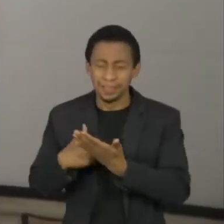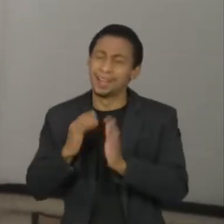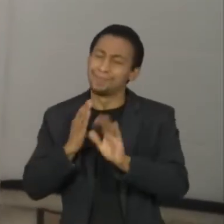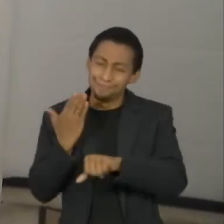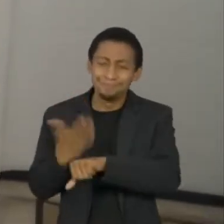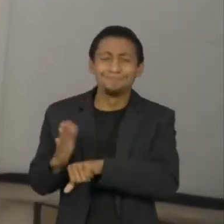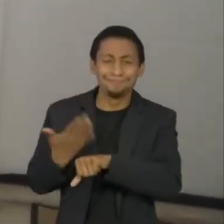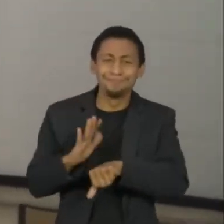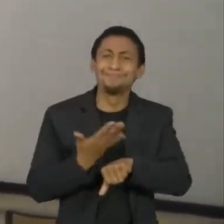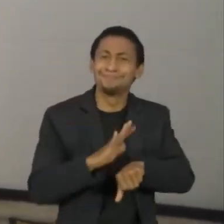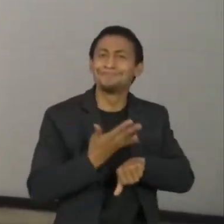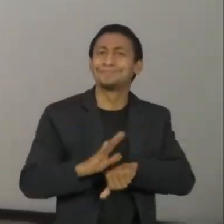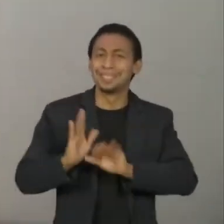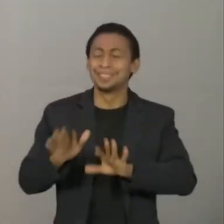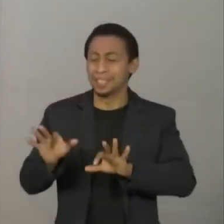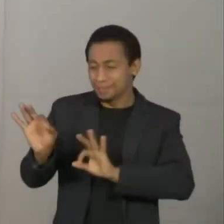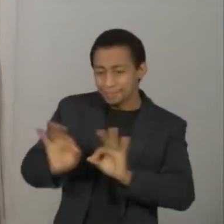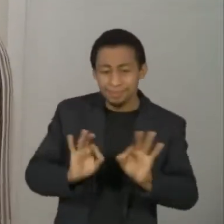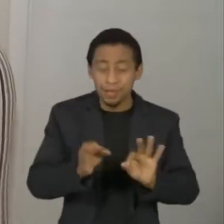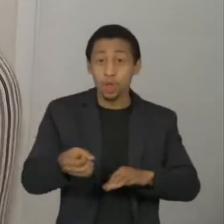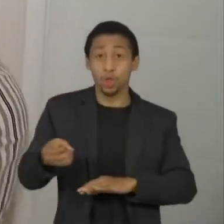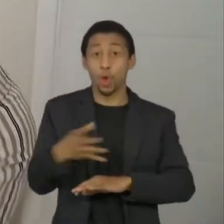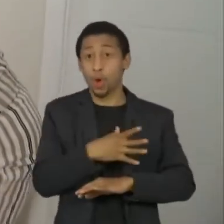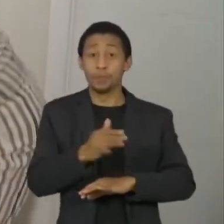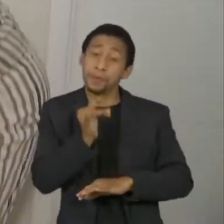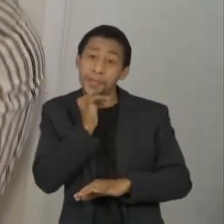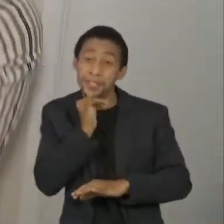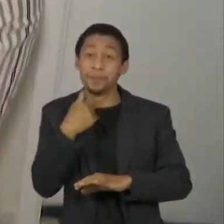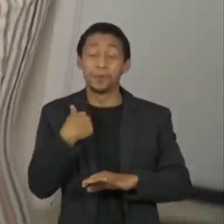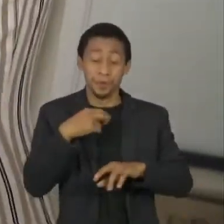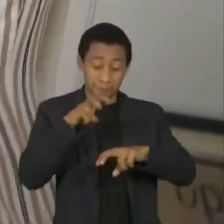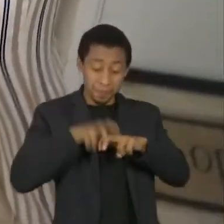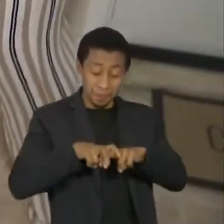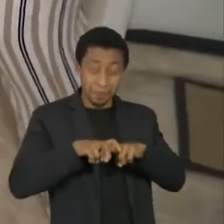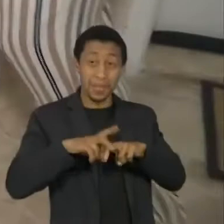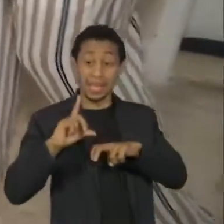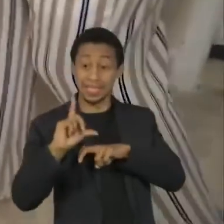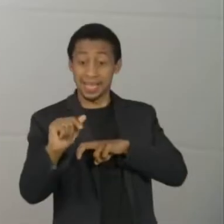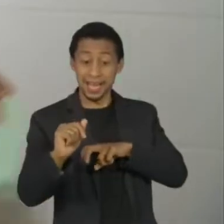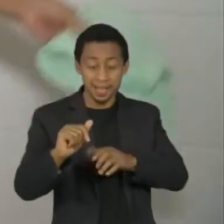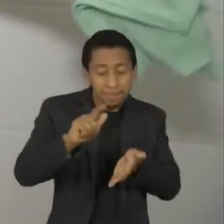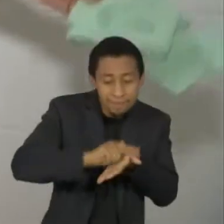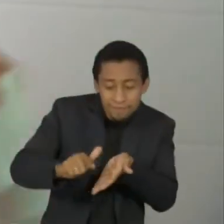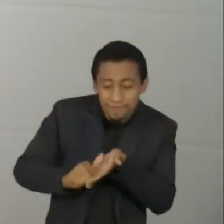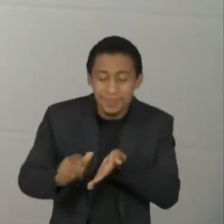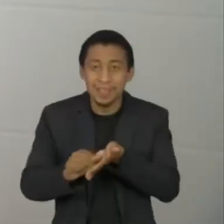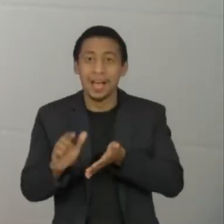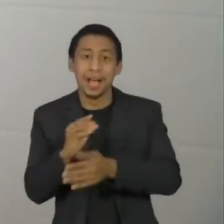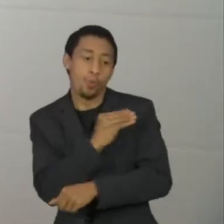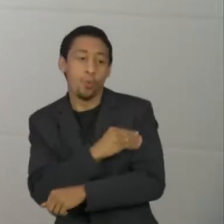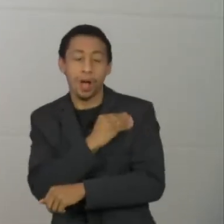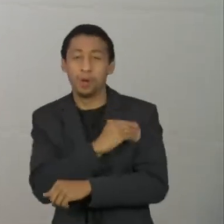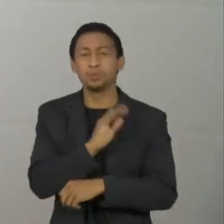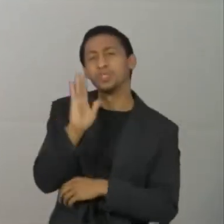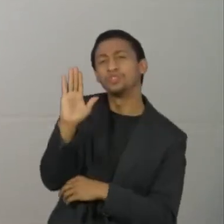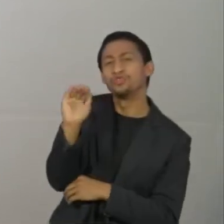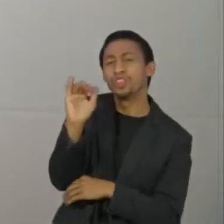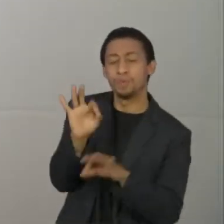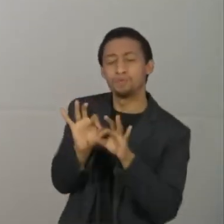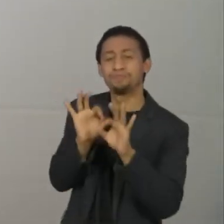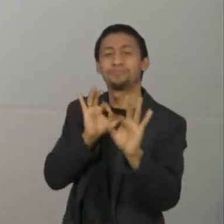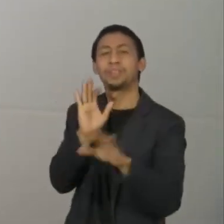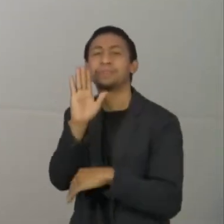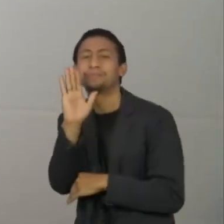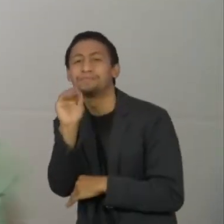novos hábitos. Na despedida, limpeza da cadeira com álcool e um tchau distante na porta, que guarda